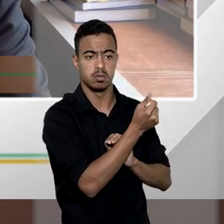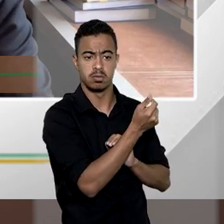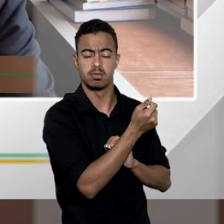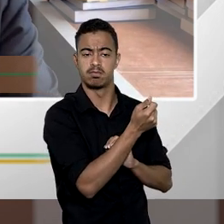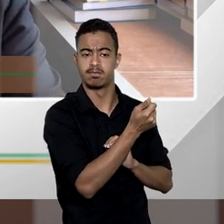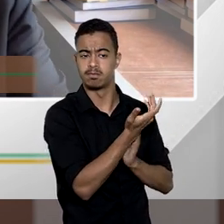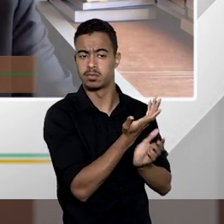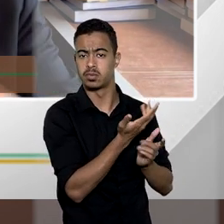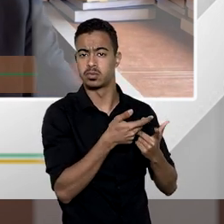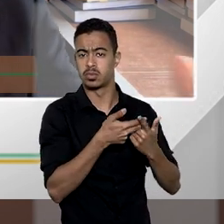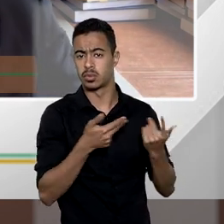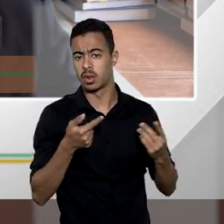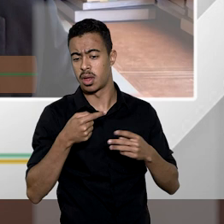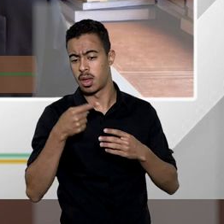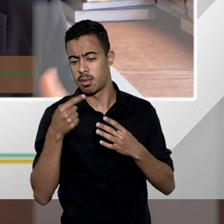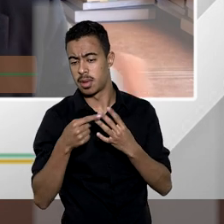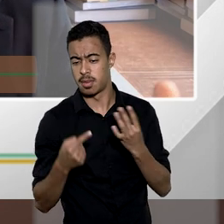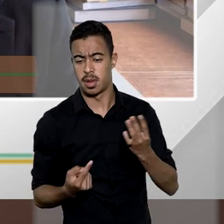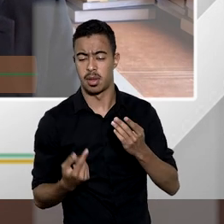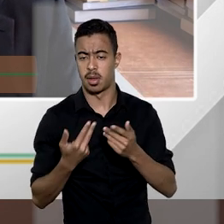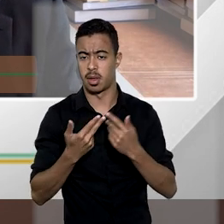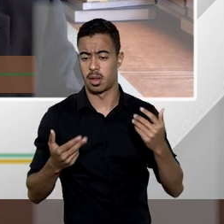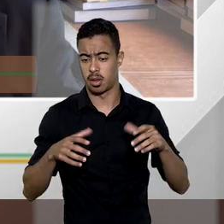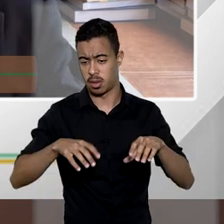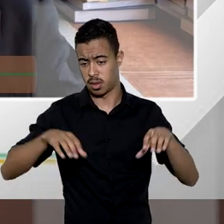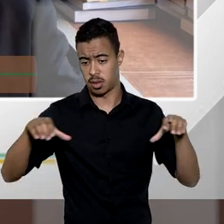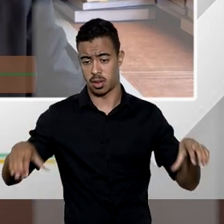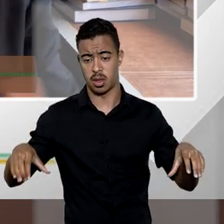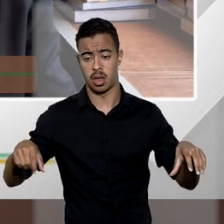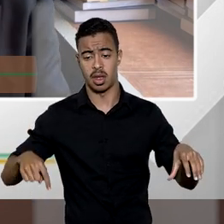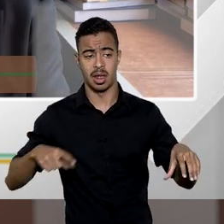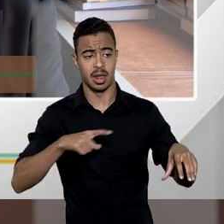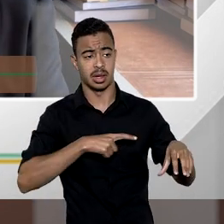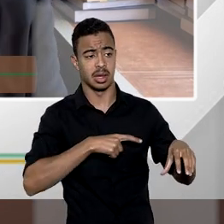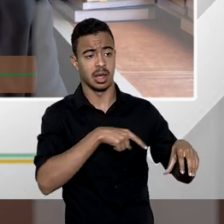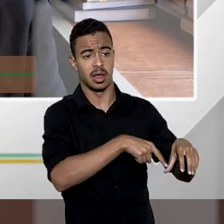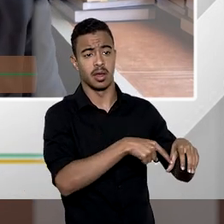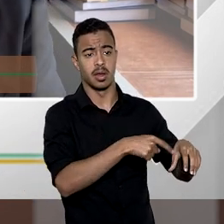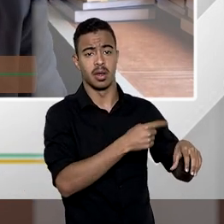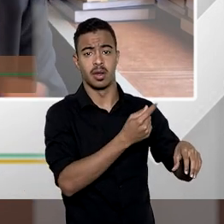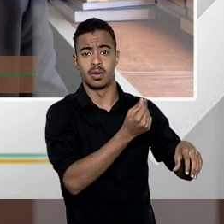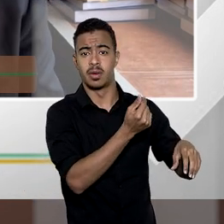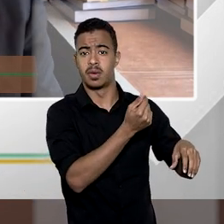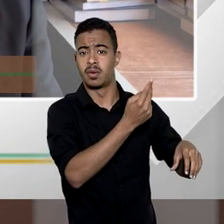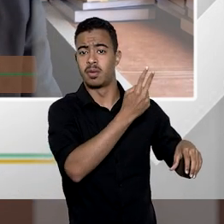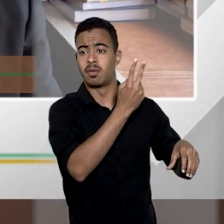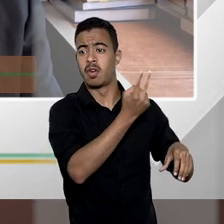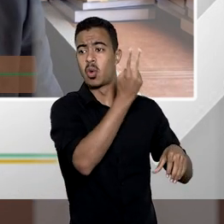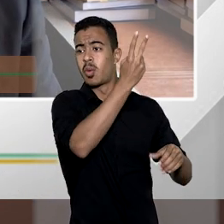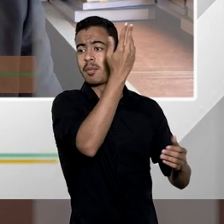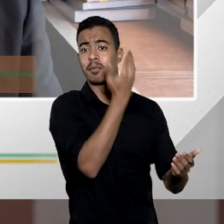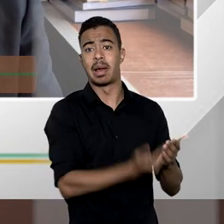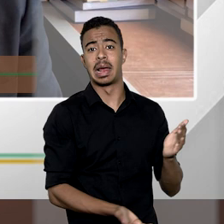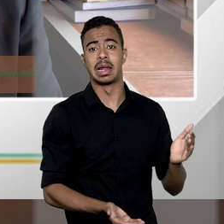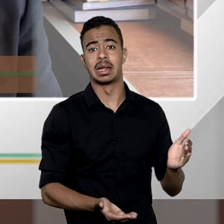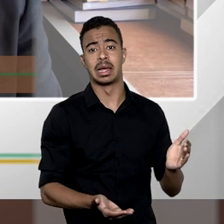judicial por circunstâncias eventualmente alheias às partes o brinde sofre uma desvalorização brutal